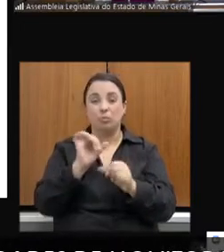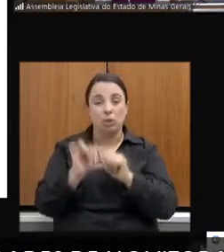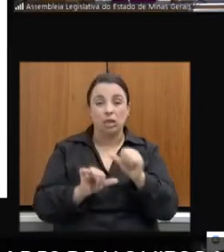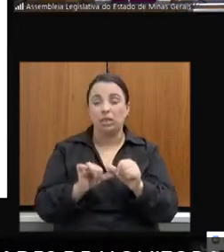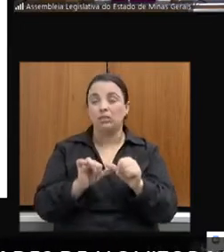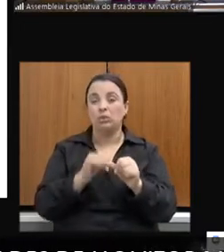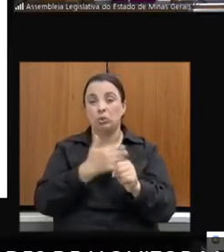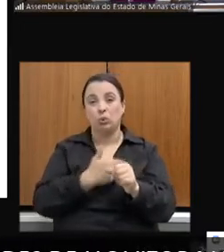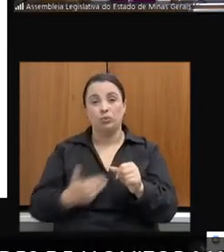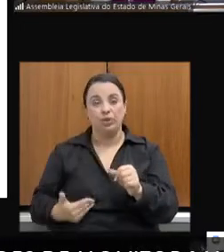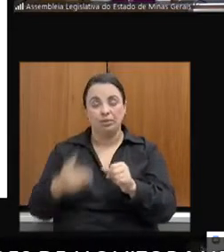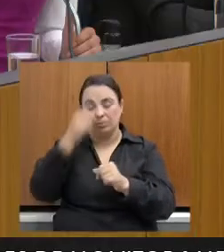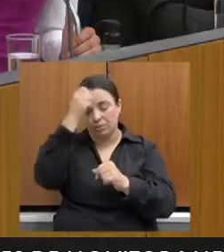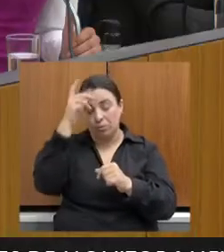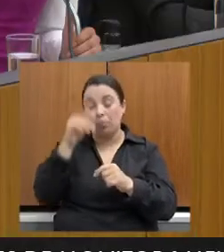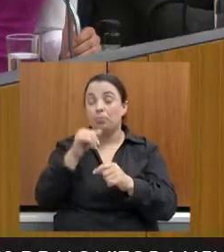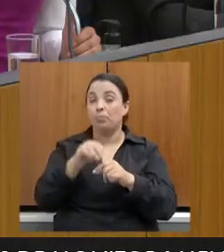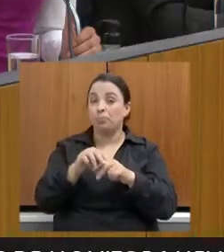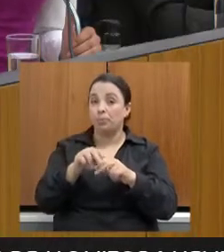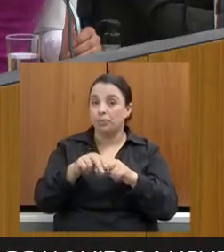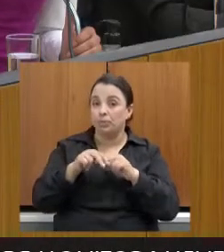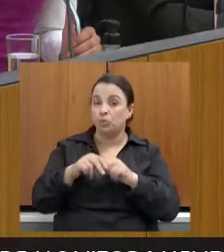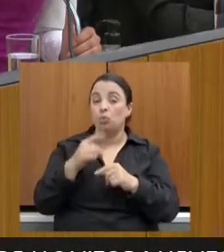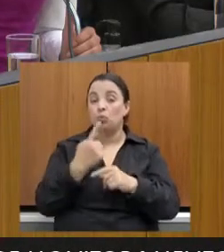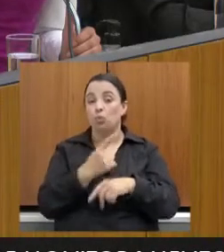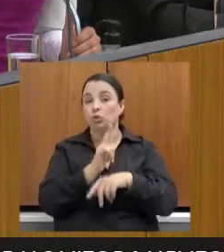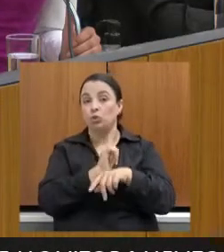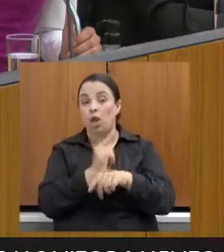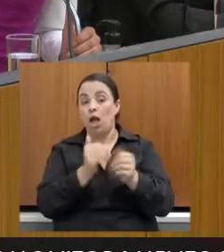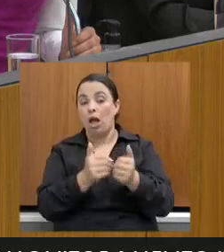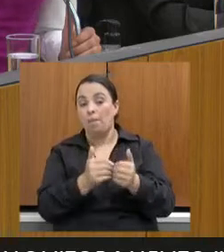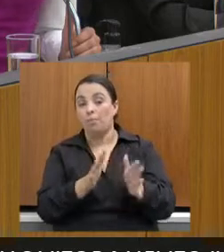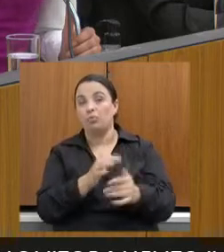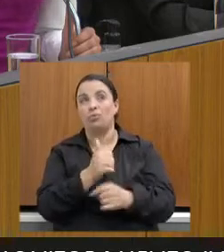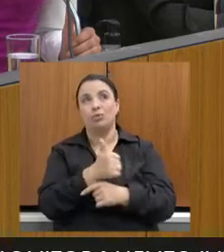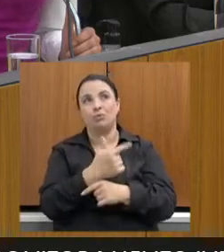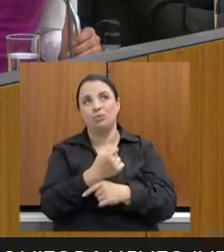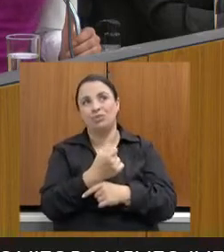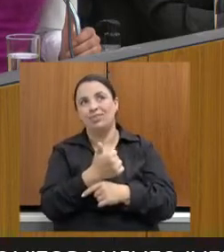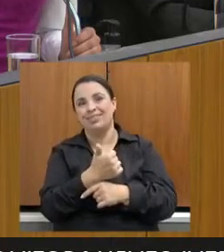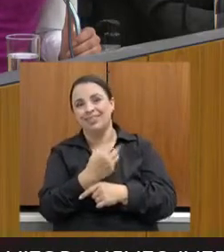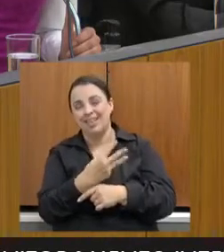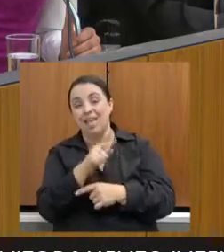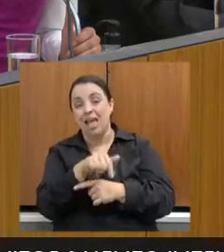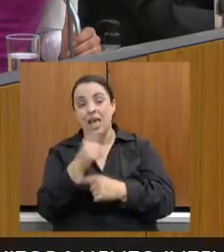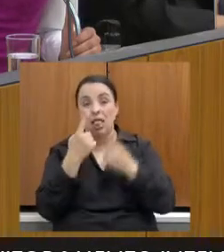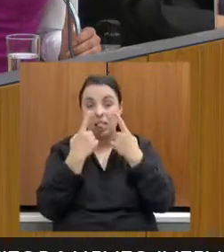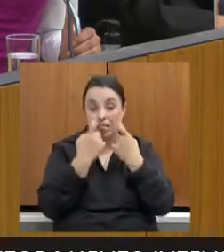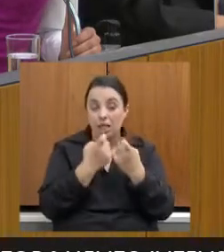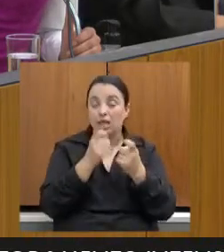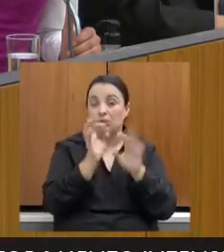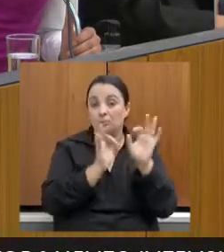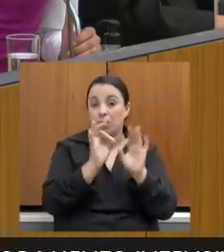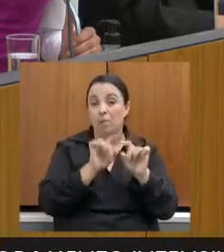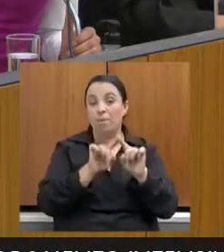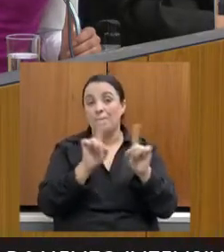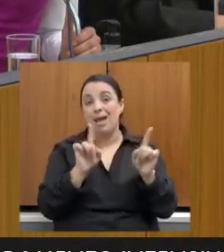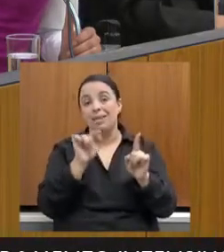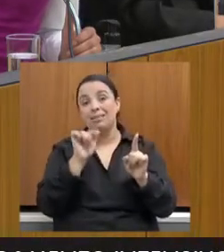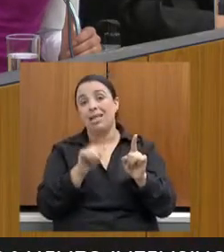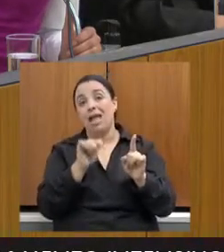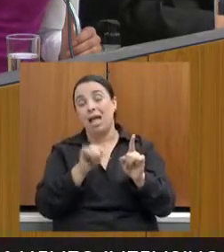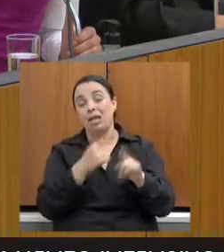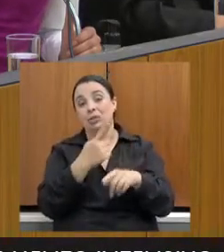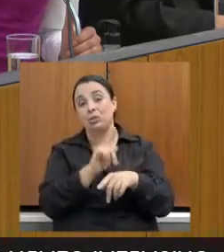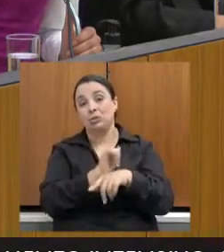Porque o gestor que inicia no primeiro ano, igual lá em 2013, ainda que ele tenha interesse no programa, a gestão dele vai ser impactada